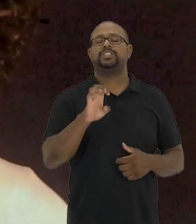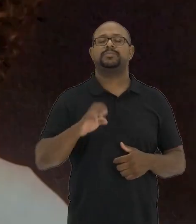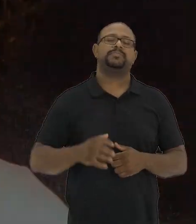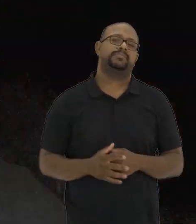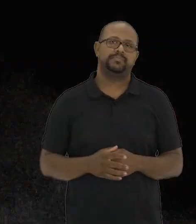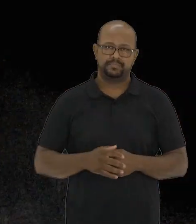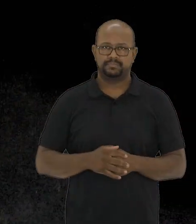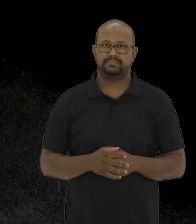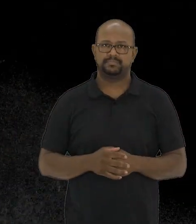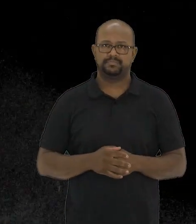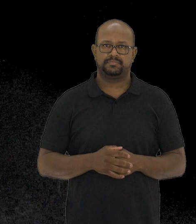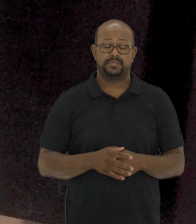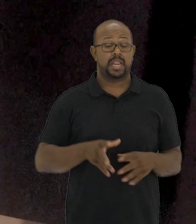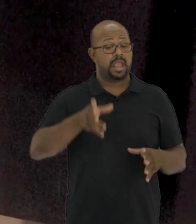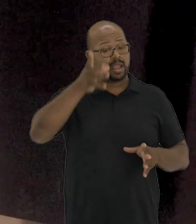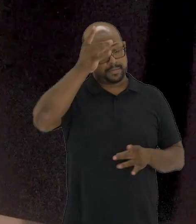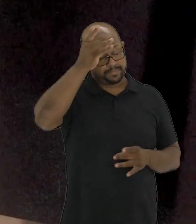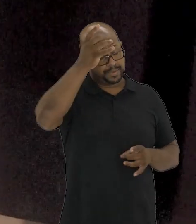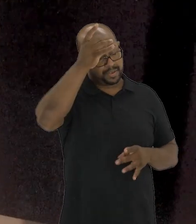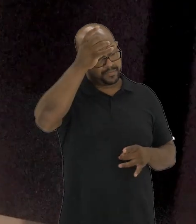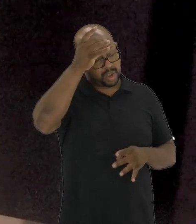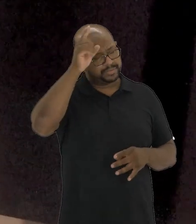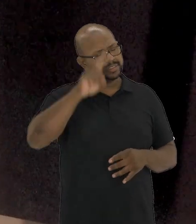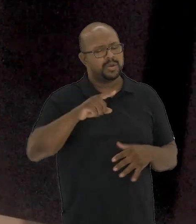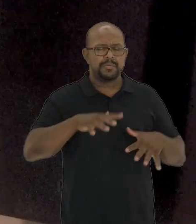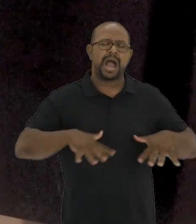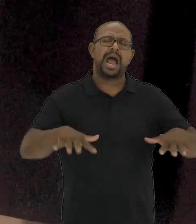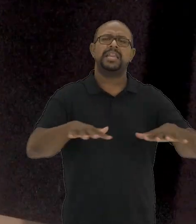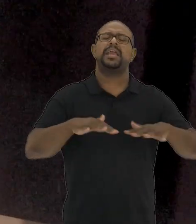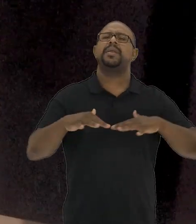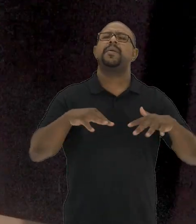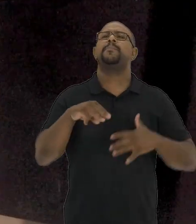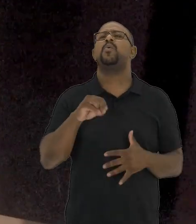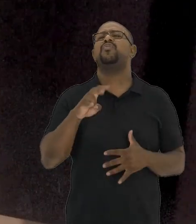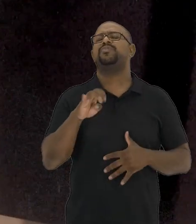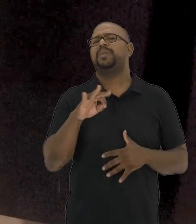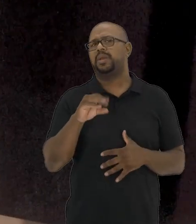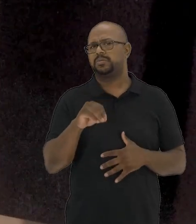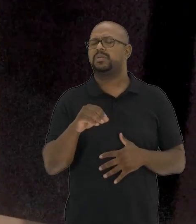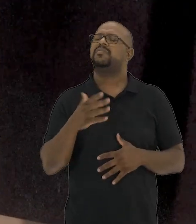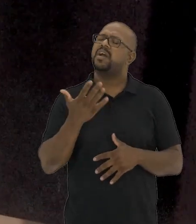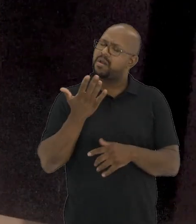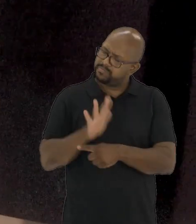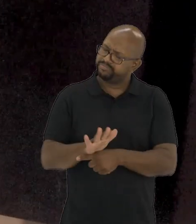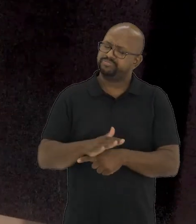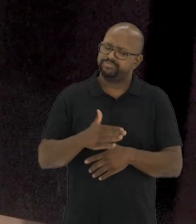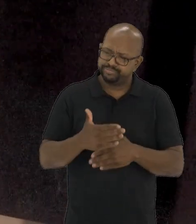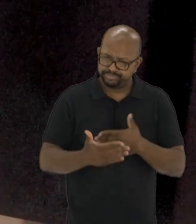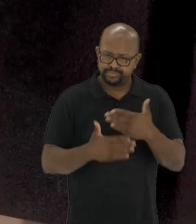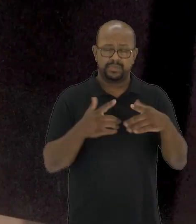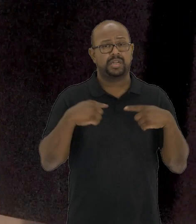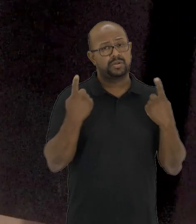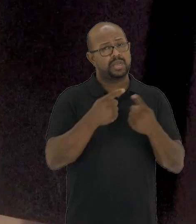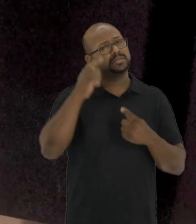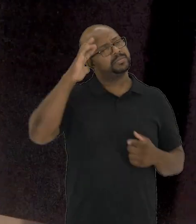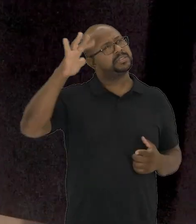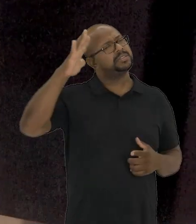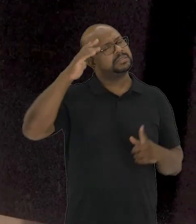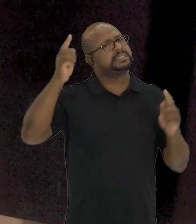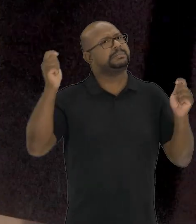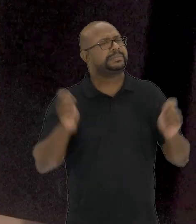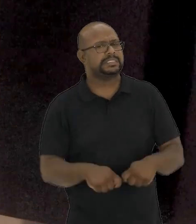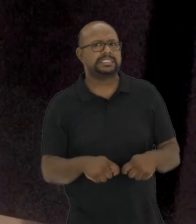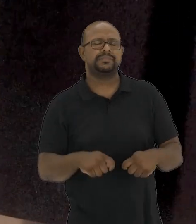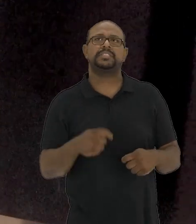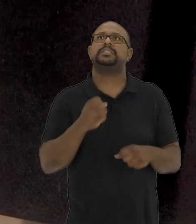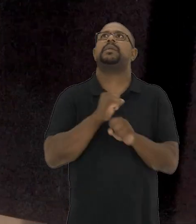de sistemas de arte. A performance é uma área em movimento. Ela vem contribuindo para